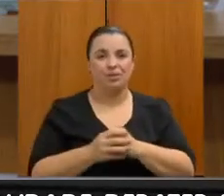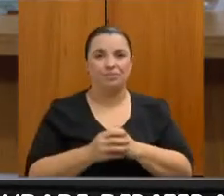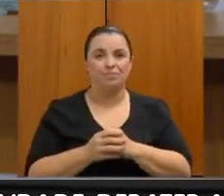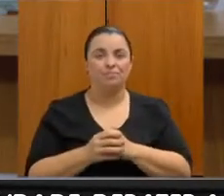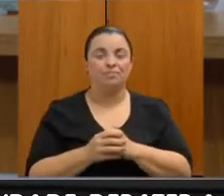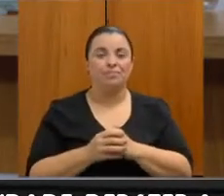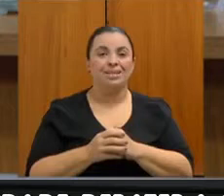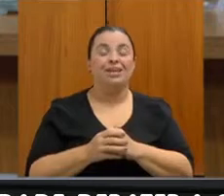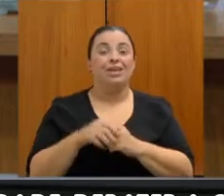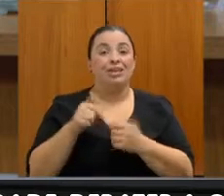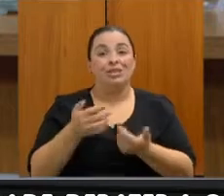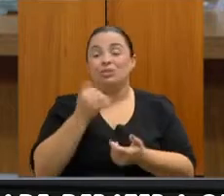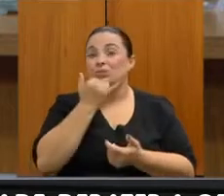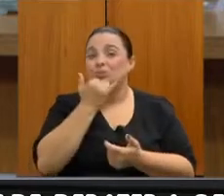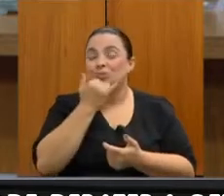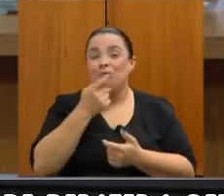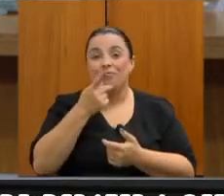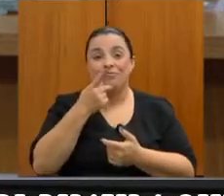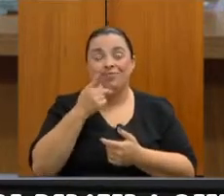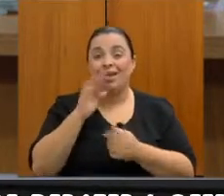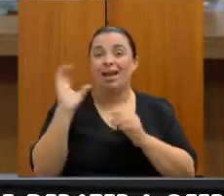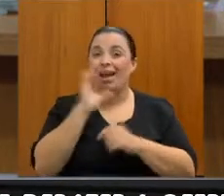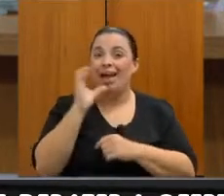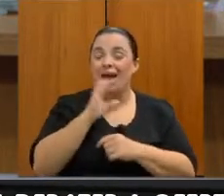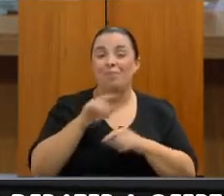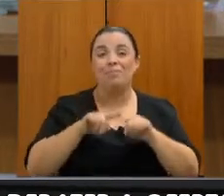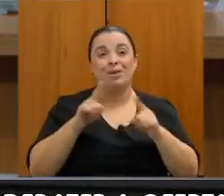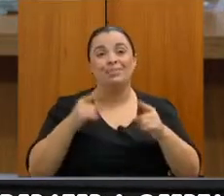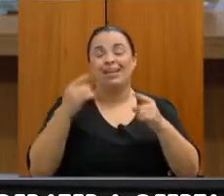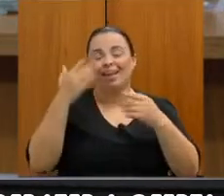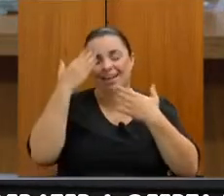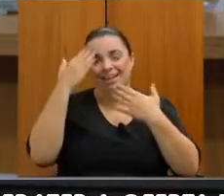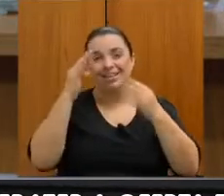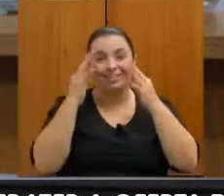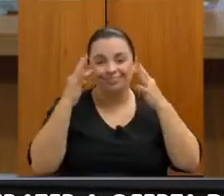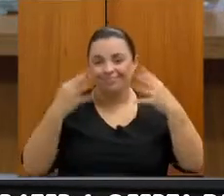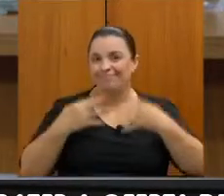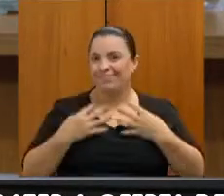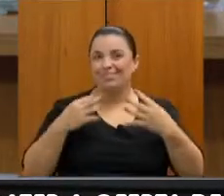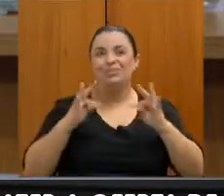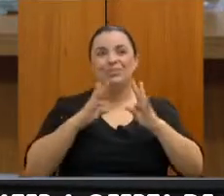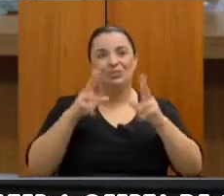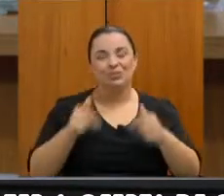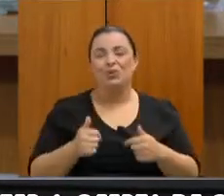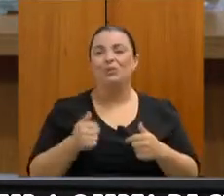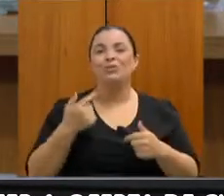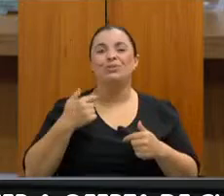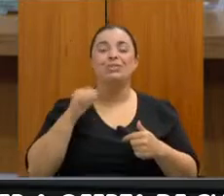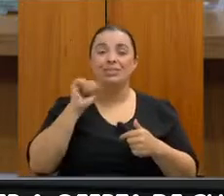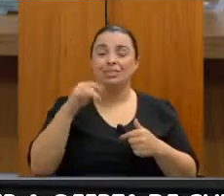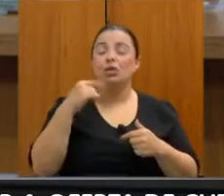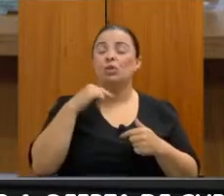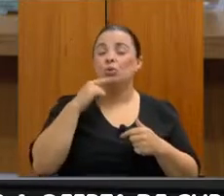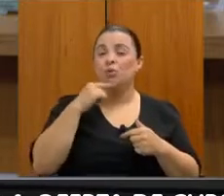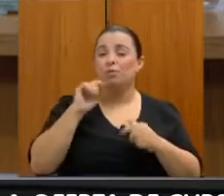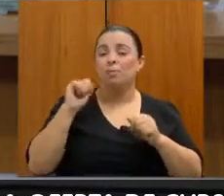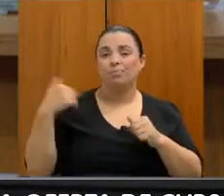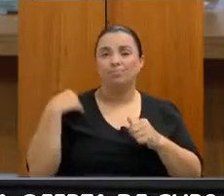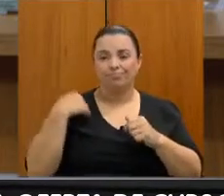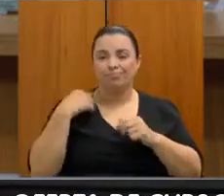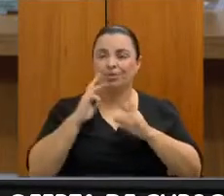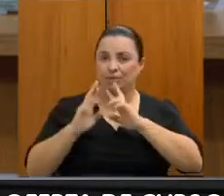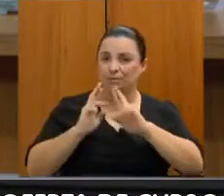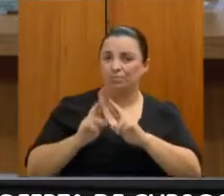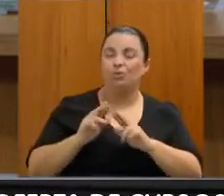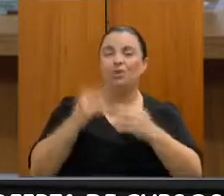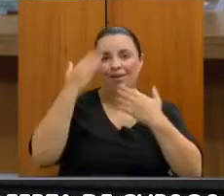agradeço a atenção de todos, coloco aqui à disposição, nossa equipe aqui também, para eventuais dúvidas, e agradeço a